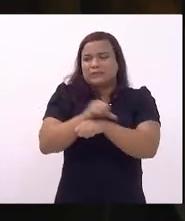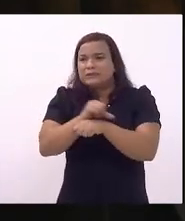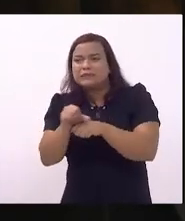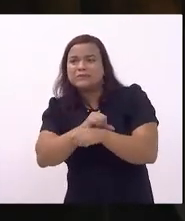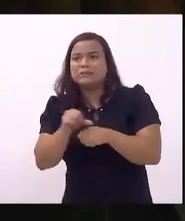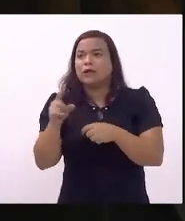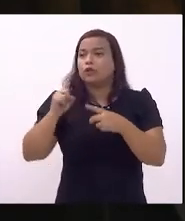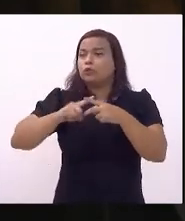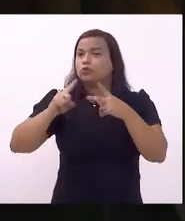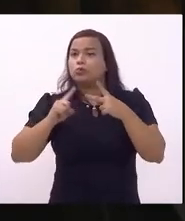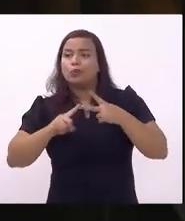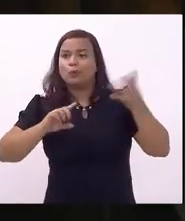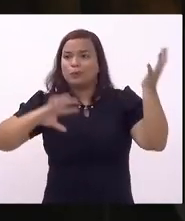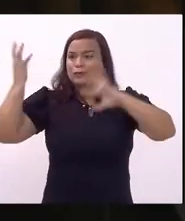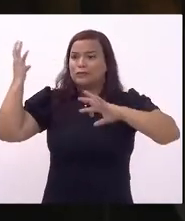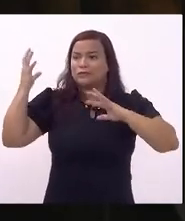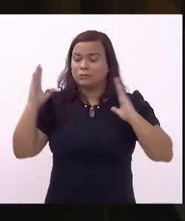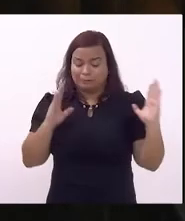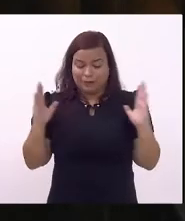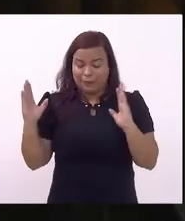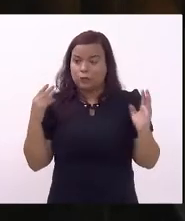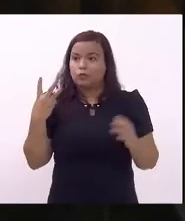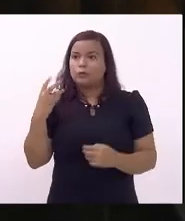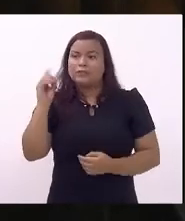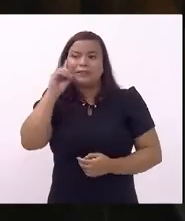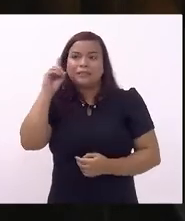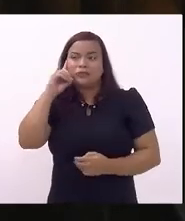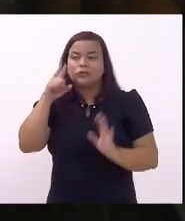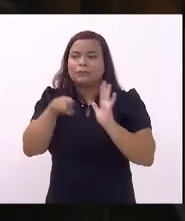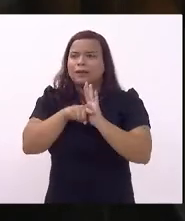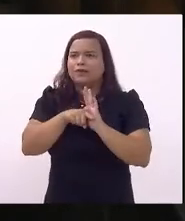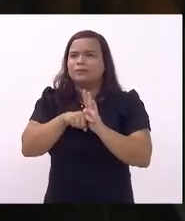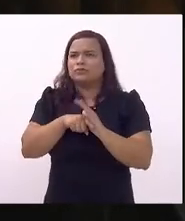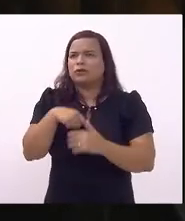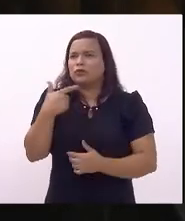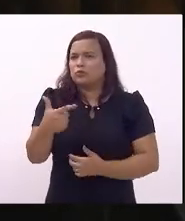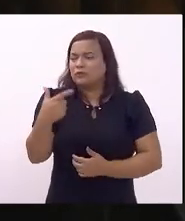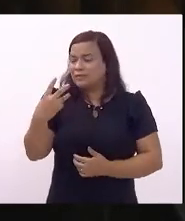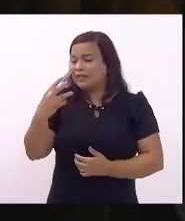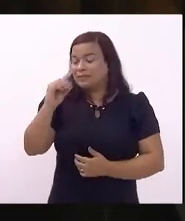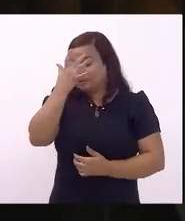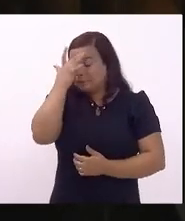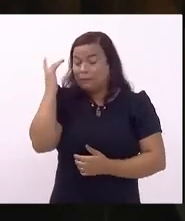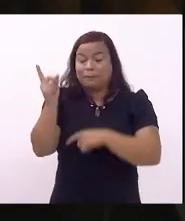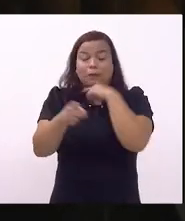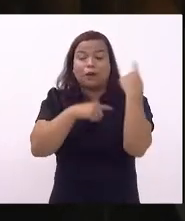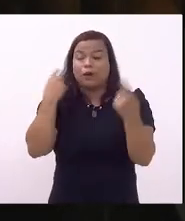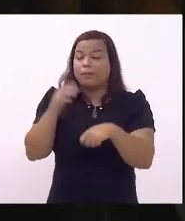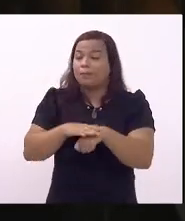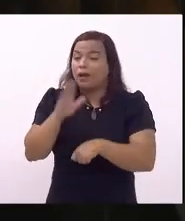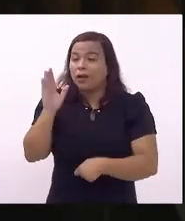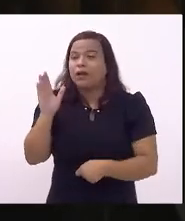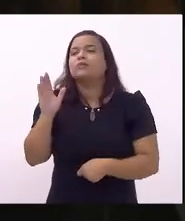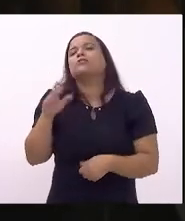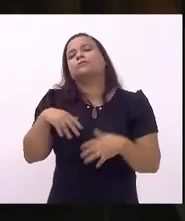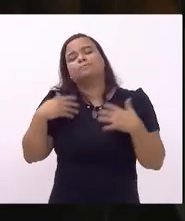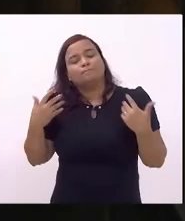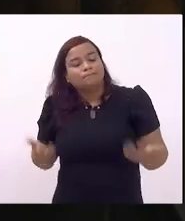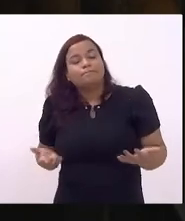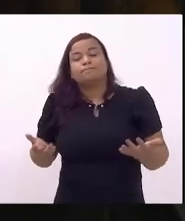tragédias em menos de 30 dias mais de 230 pessoas mortas enfim e aí